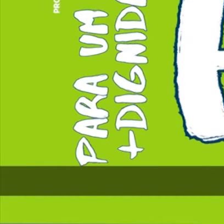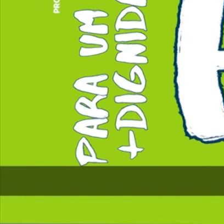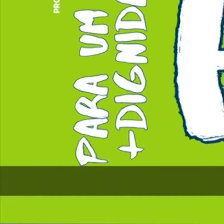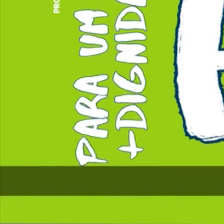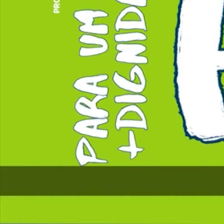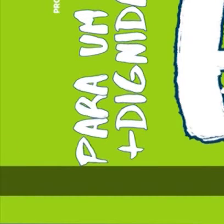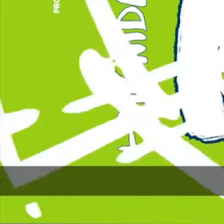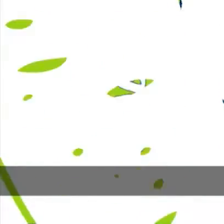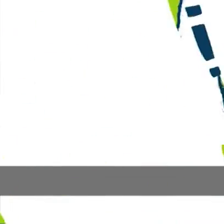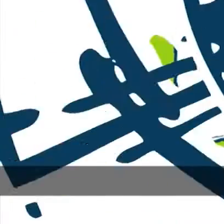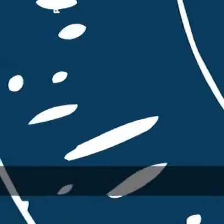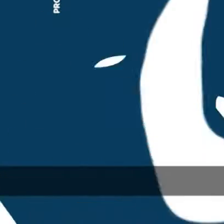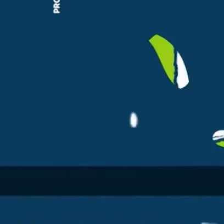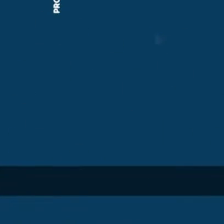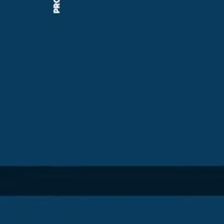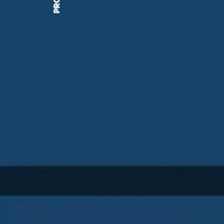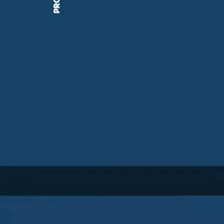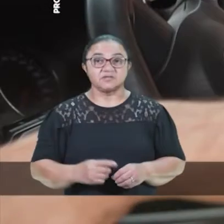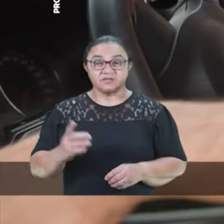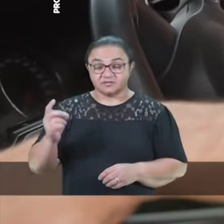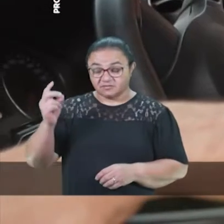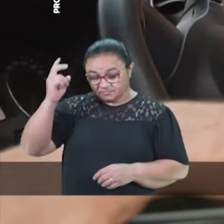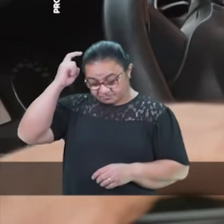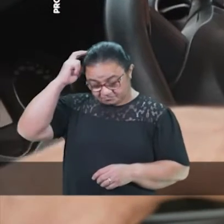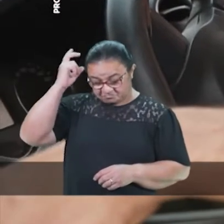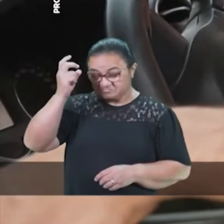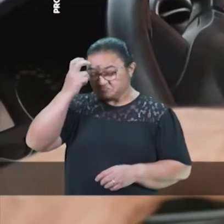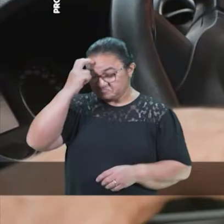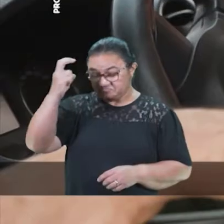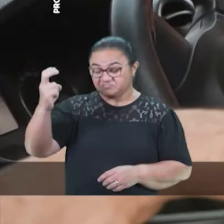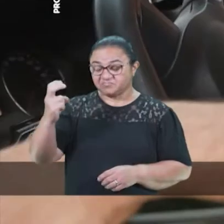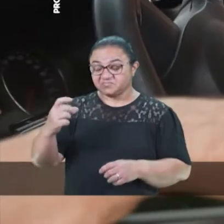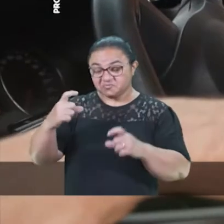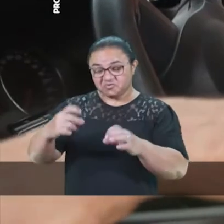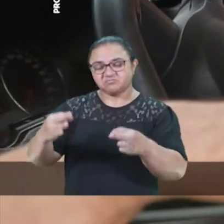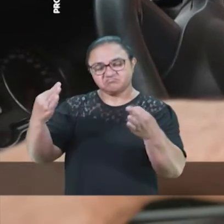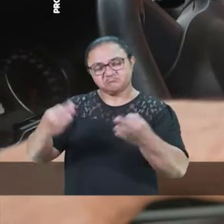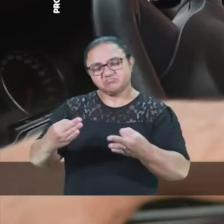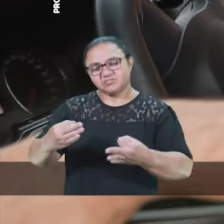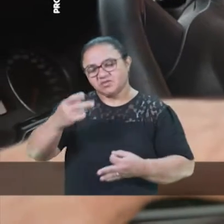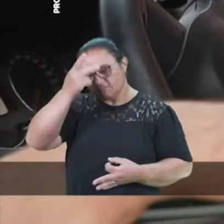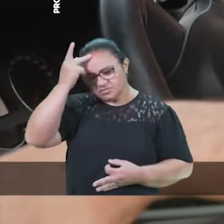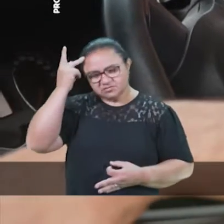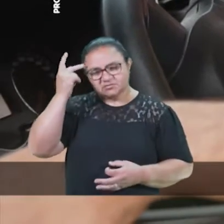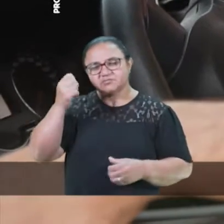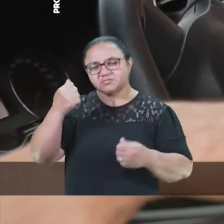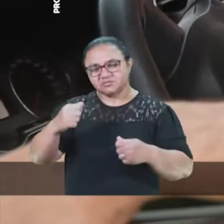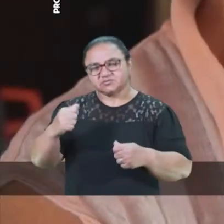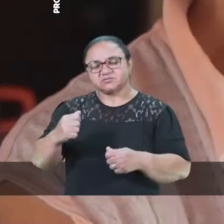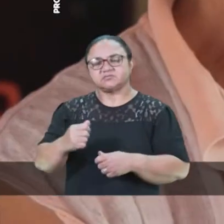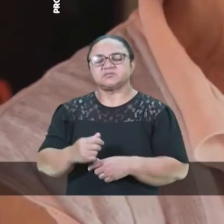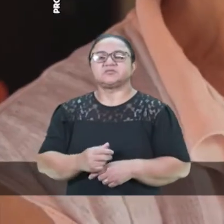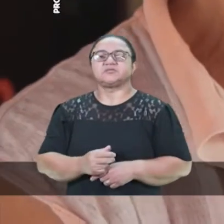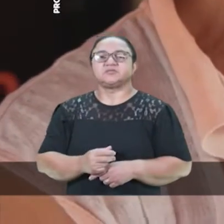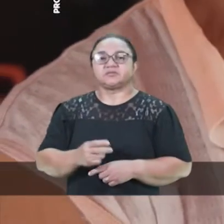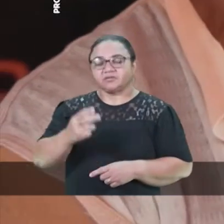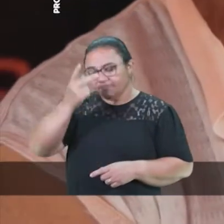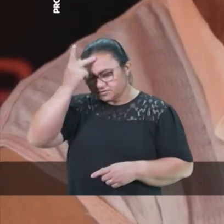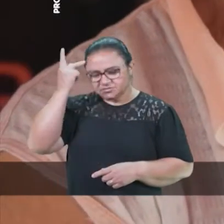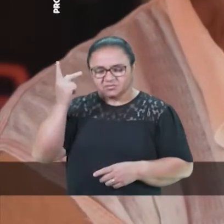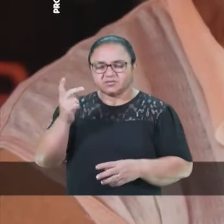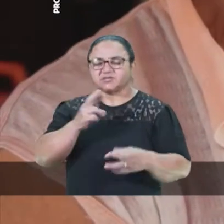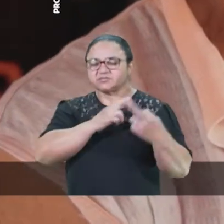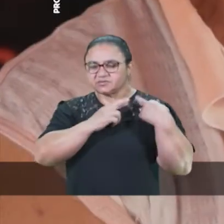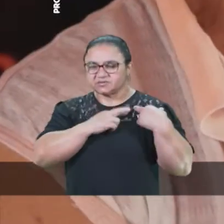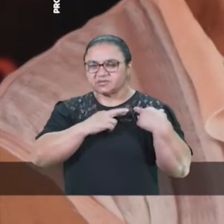Daniel, pela nossa cidade. Johnny, vejo um cara inteligente. Tá no lugar certo. É a pessoa que a cidade precisa. Ele é uma pessoa muito